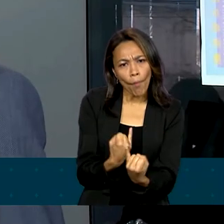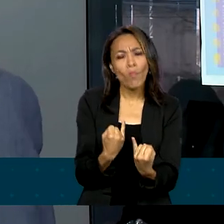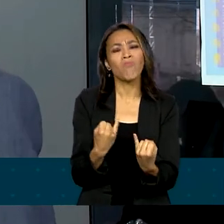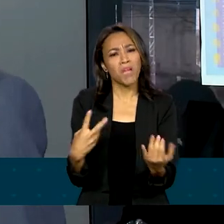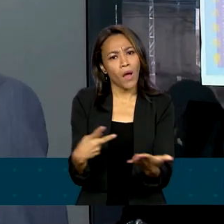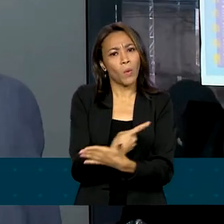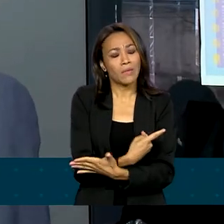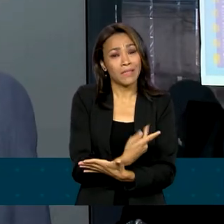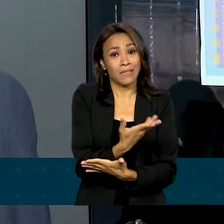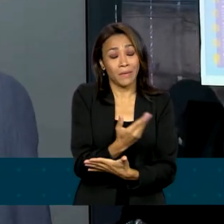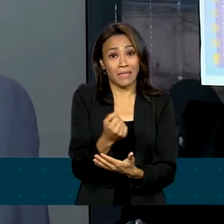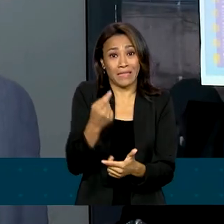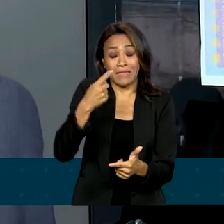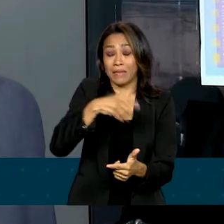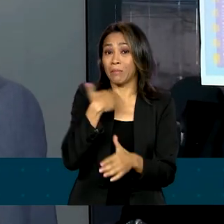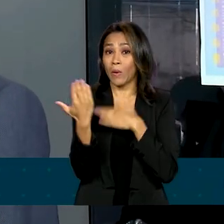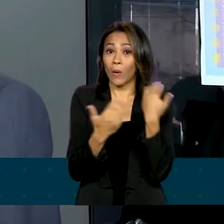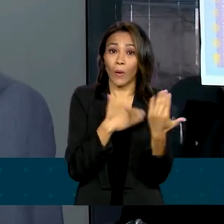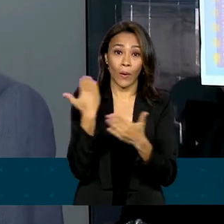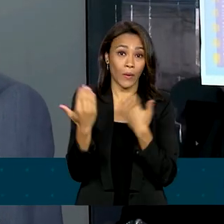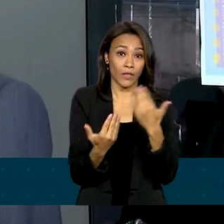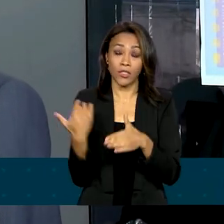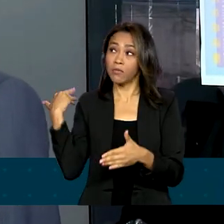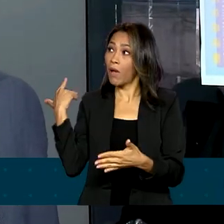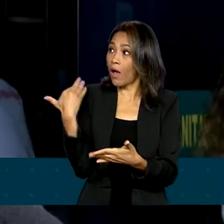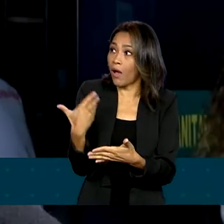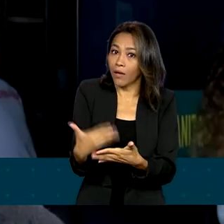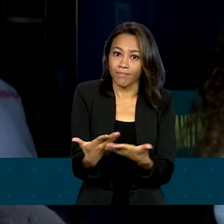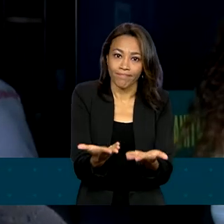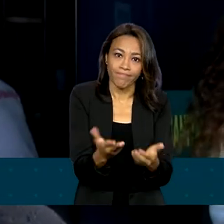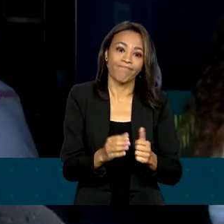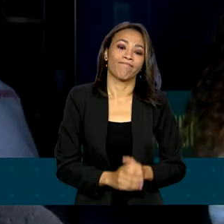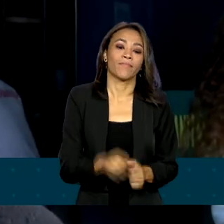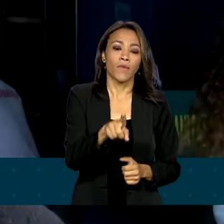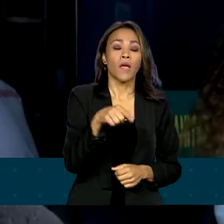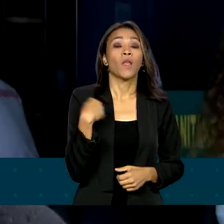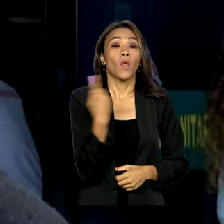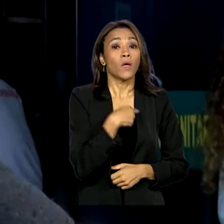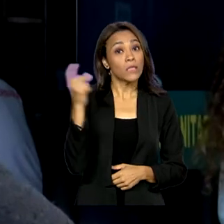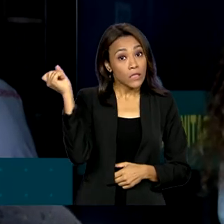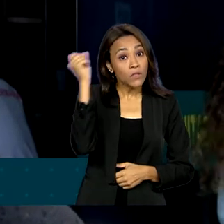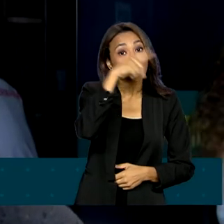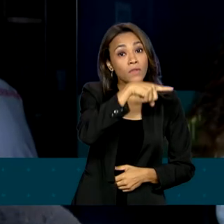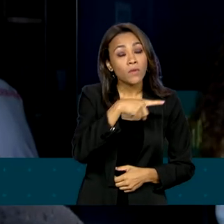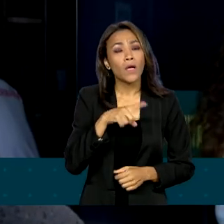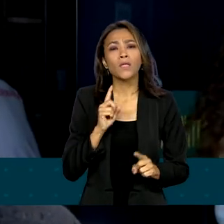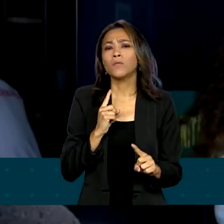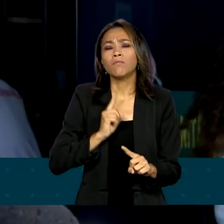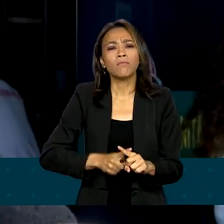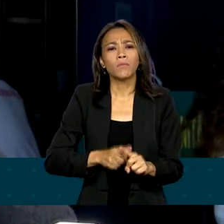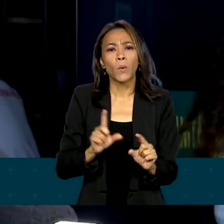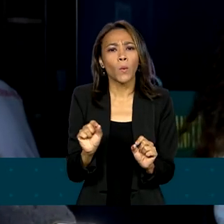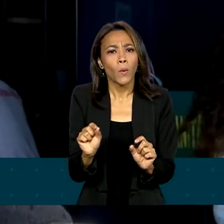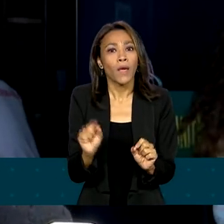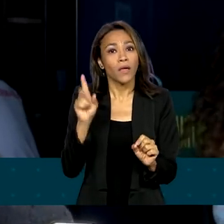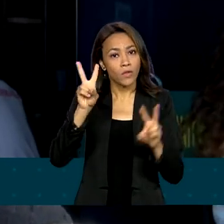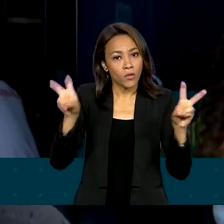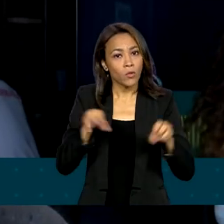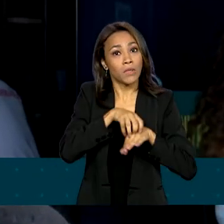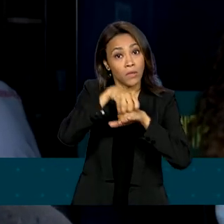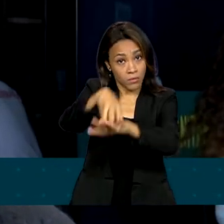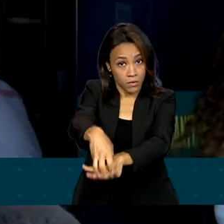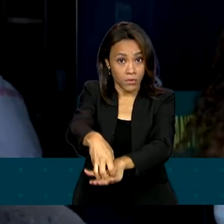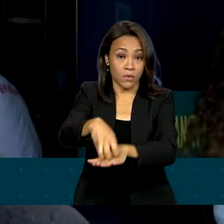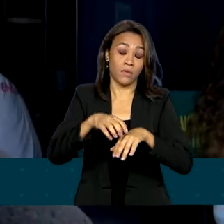geraram essas mortes nesses últimos anos. Nós temos uma dificuldade muito grande no diz respeito a transporte,